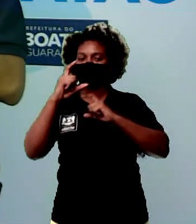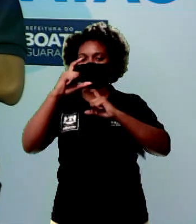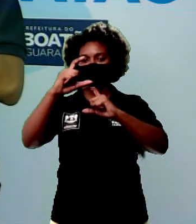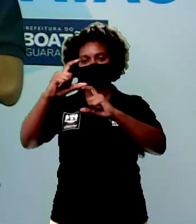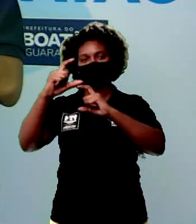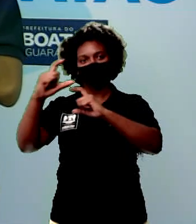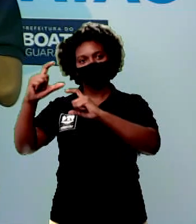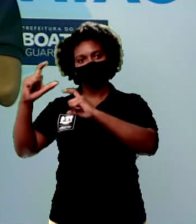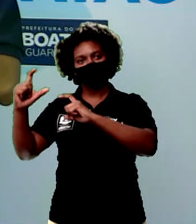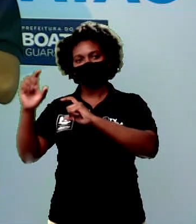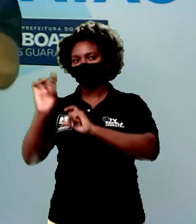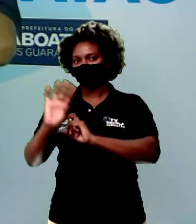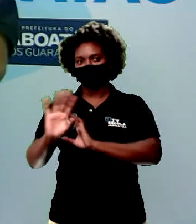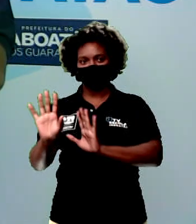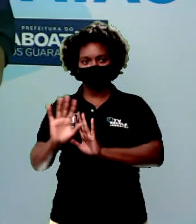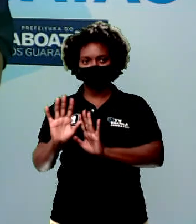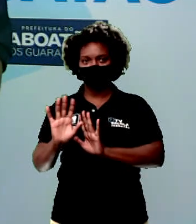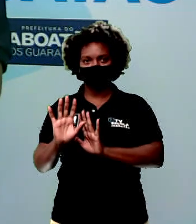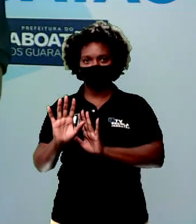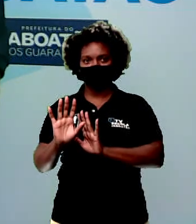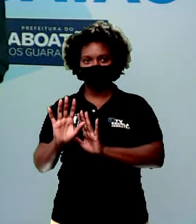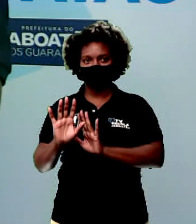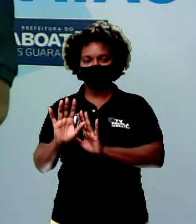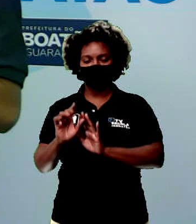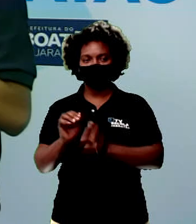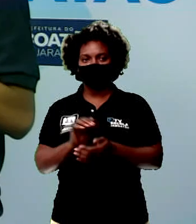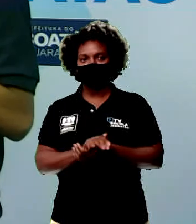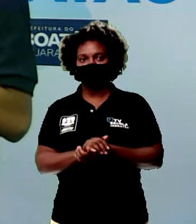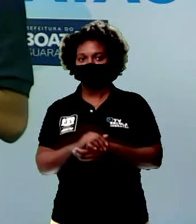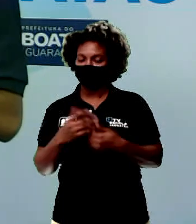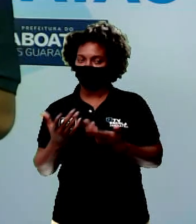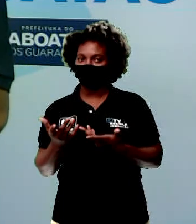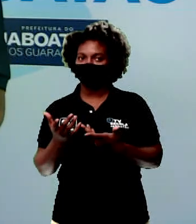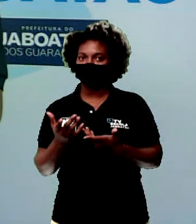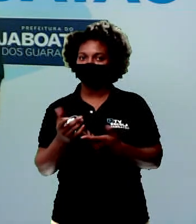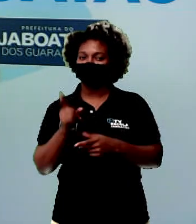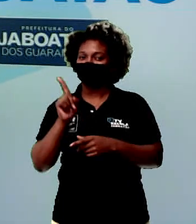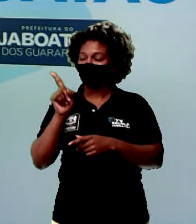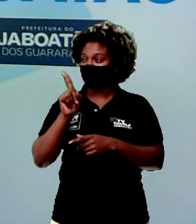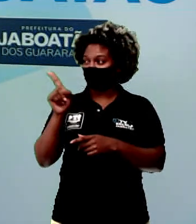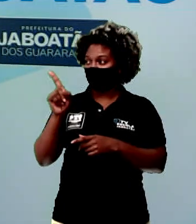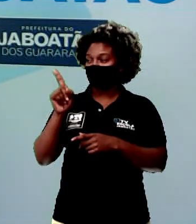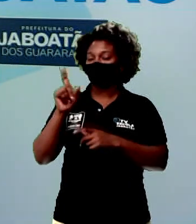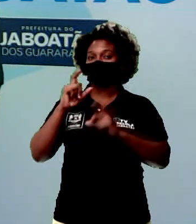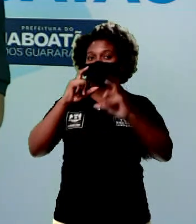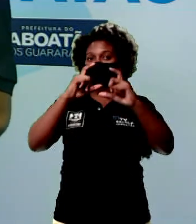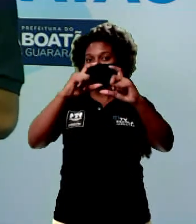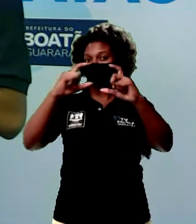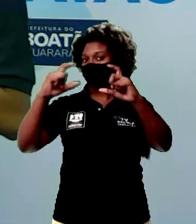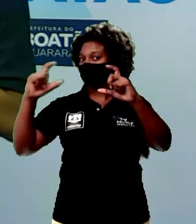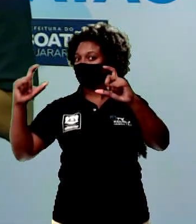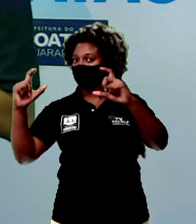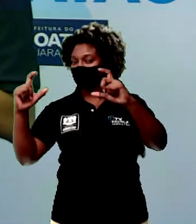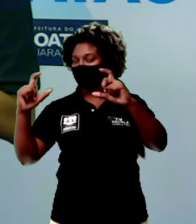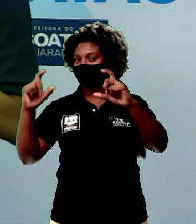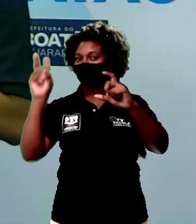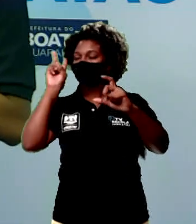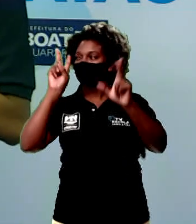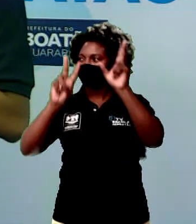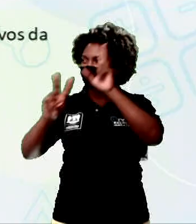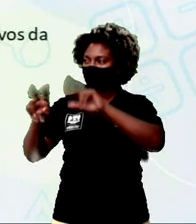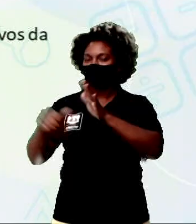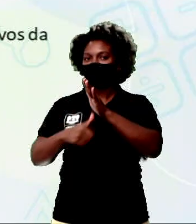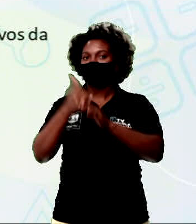Ok? Beleza? Então, nessa tirinha aqui, vocês veem o primeiro